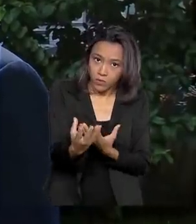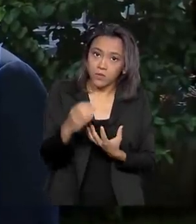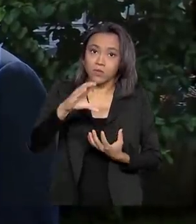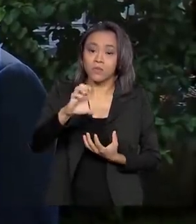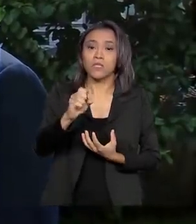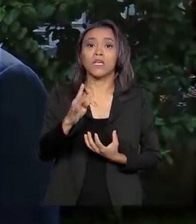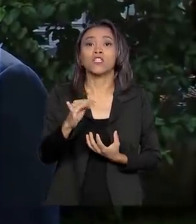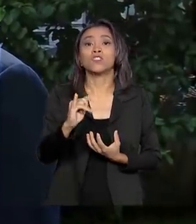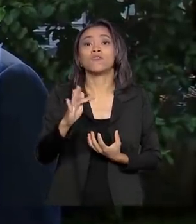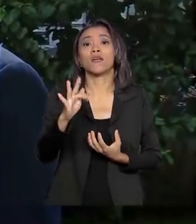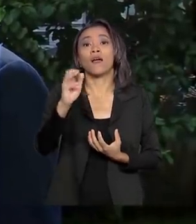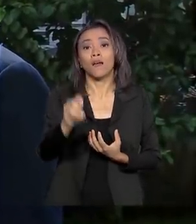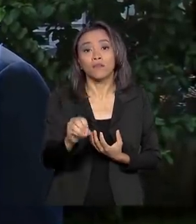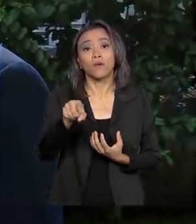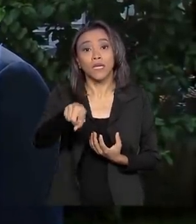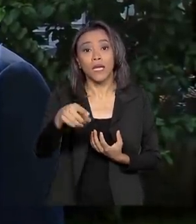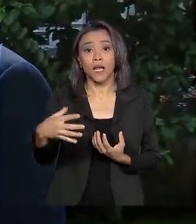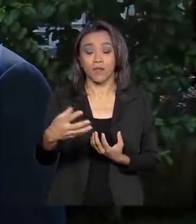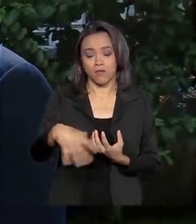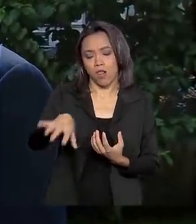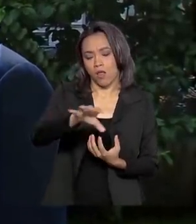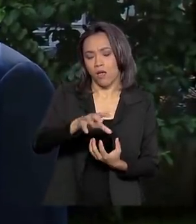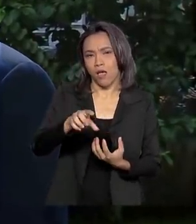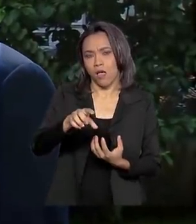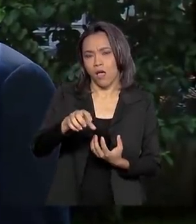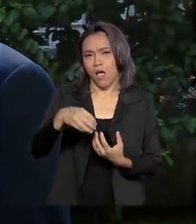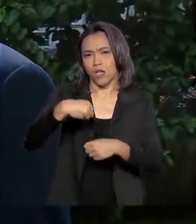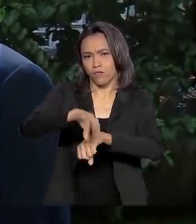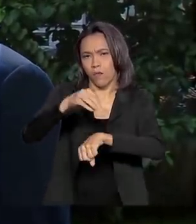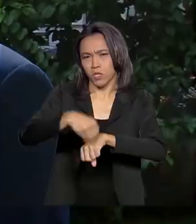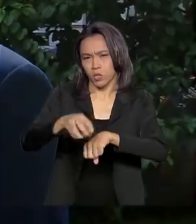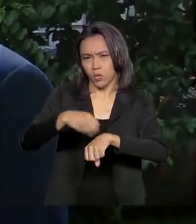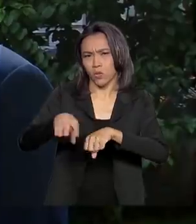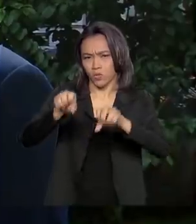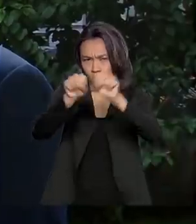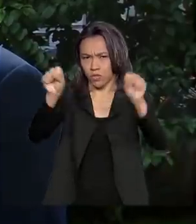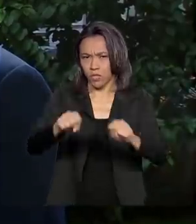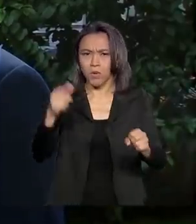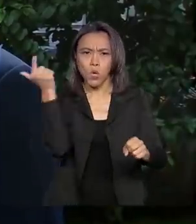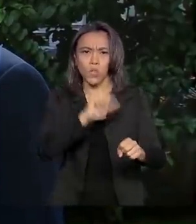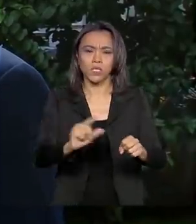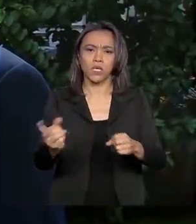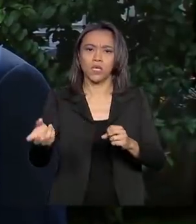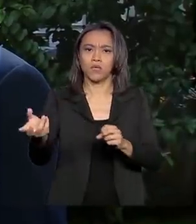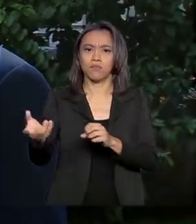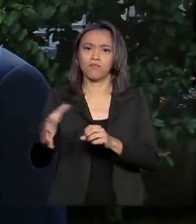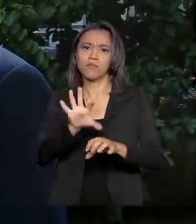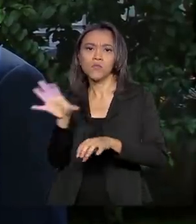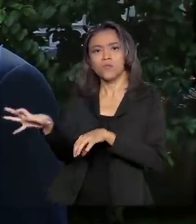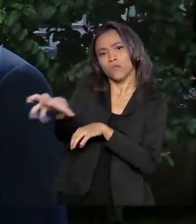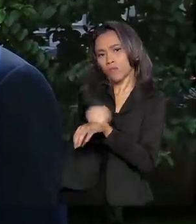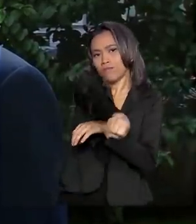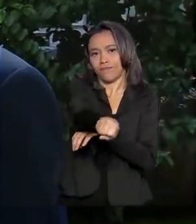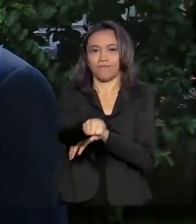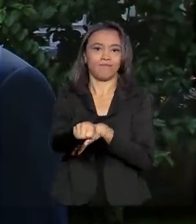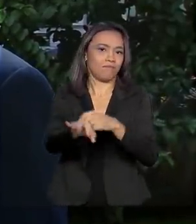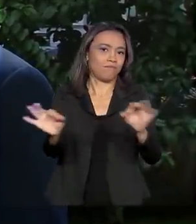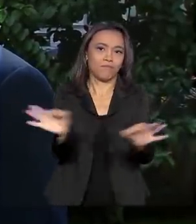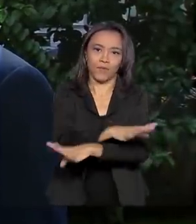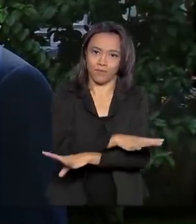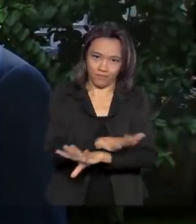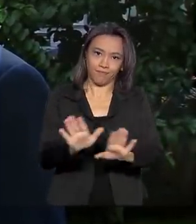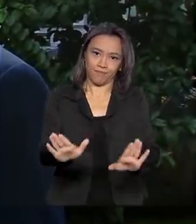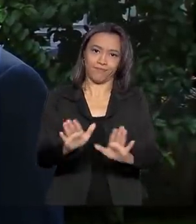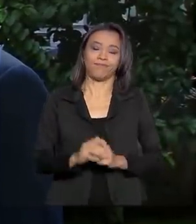-preenchida, que as informações que tem sobre os rendimentos e deduções dele aparecem logo no programa.